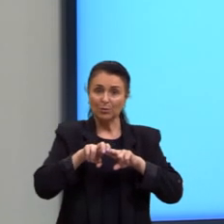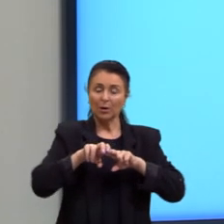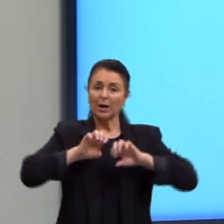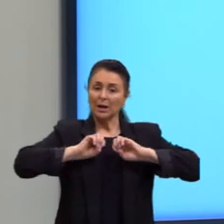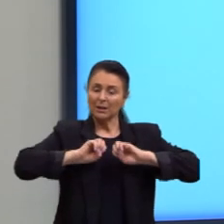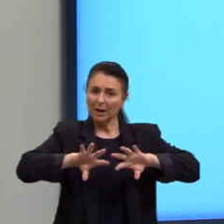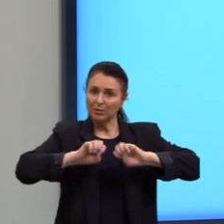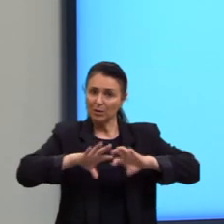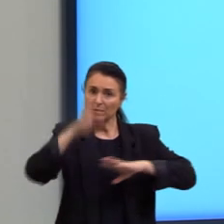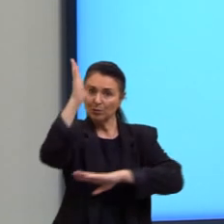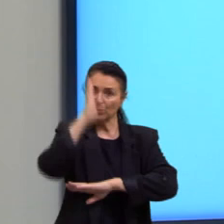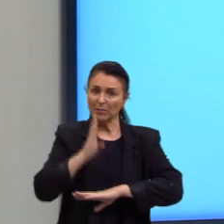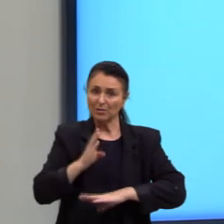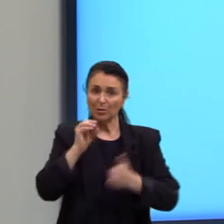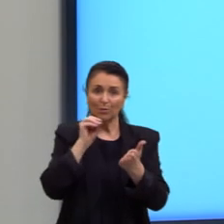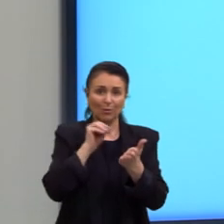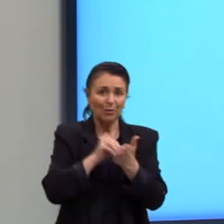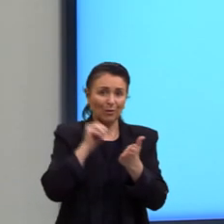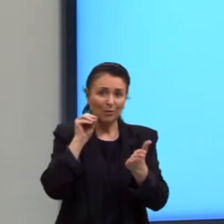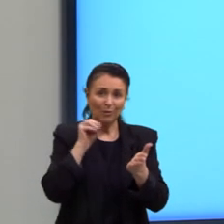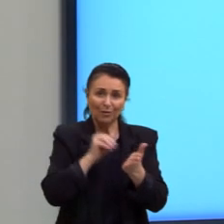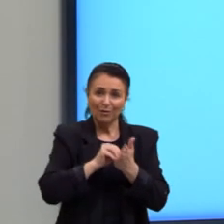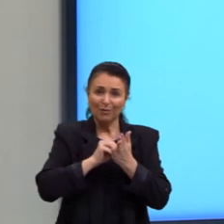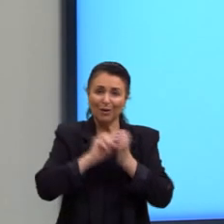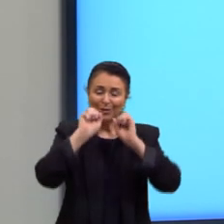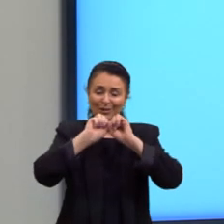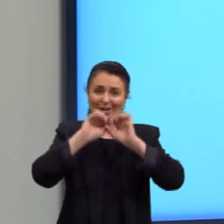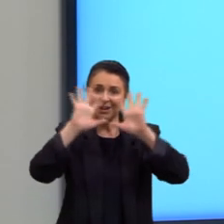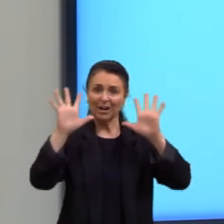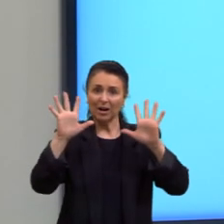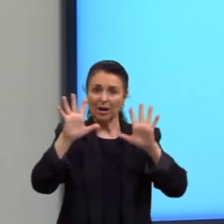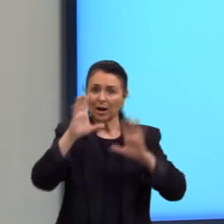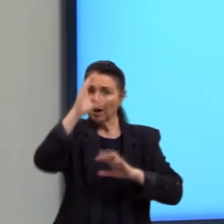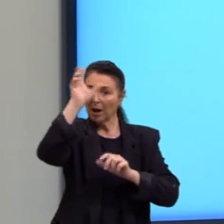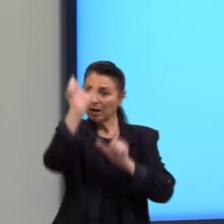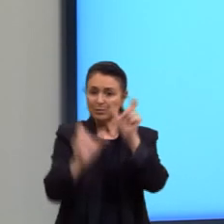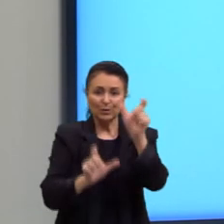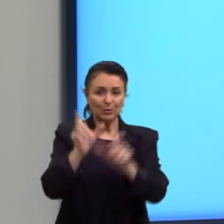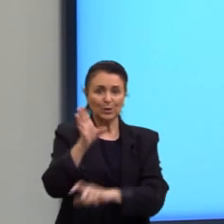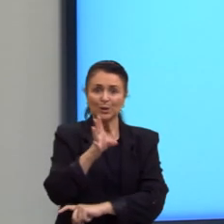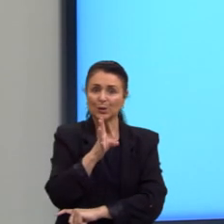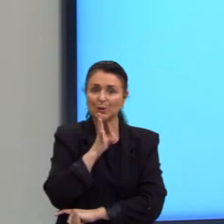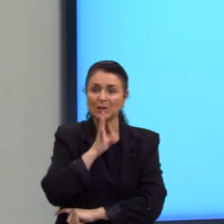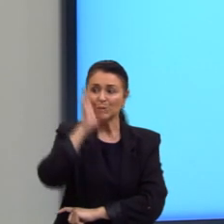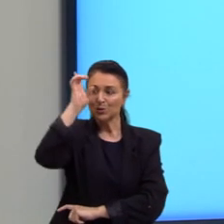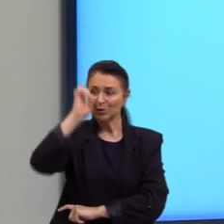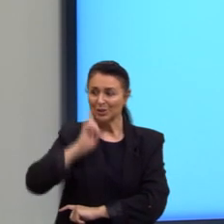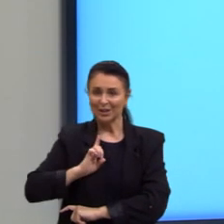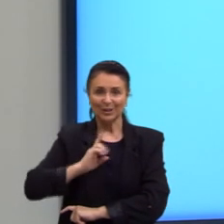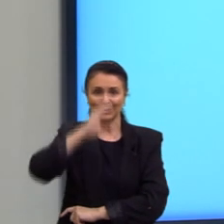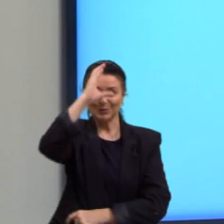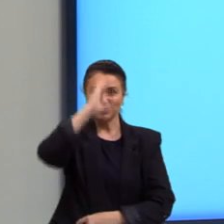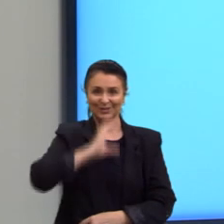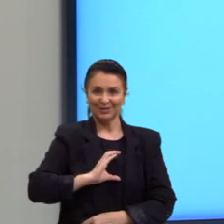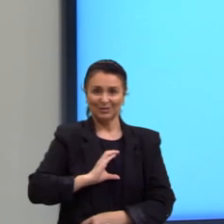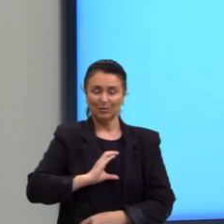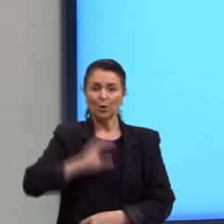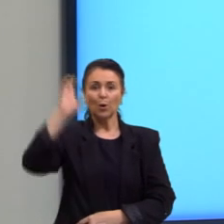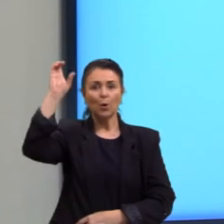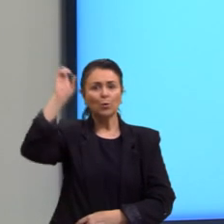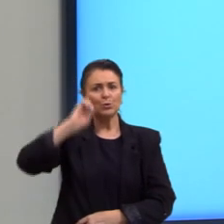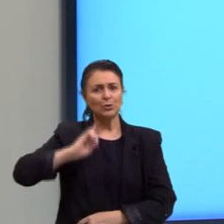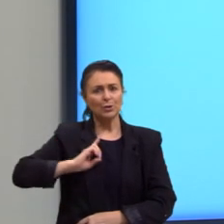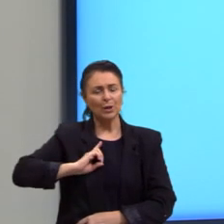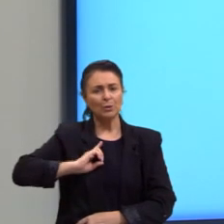essas pessoas não conhecem seus direitos como cidadãos. Como o direito de possuir um